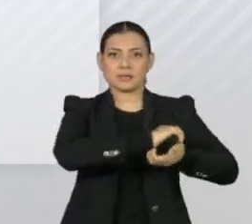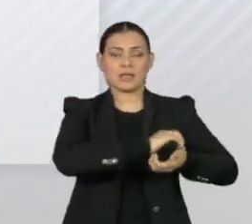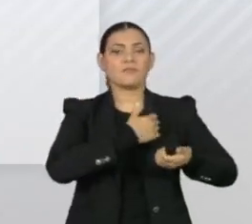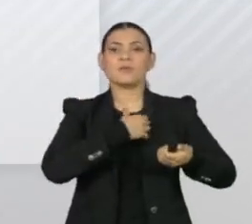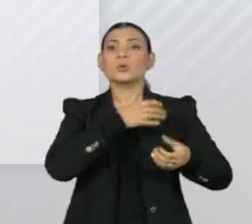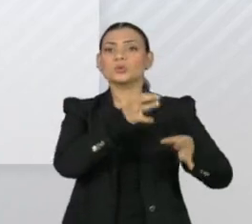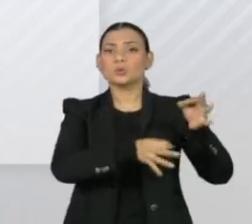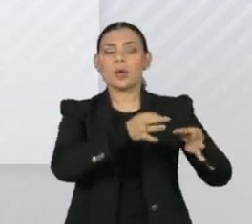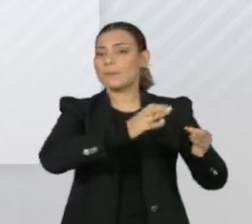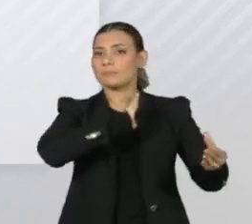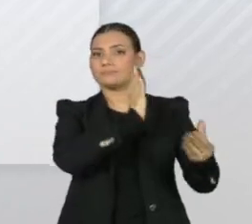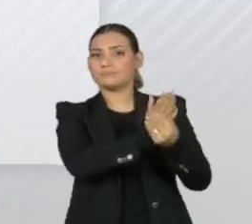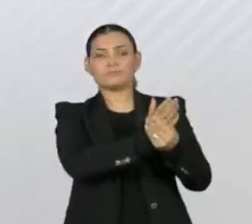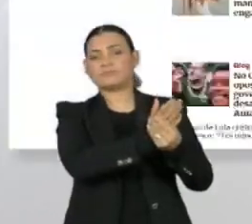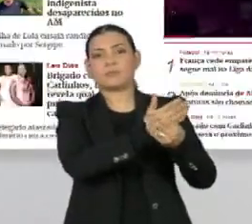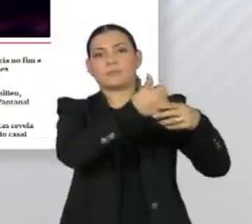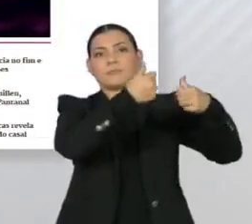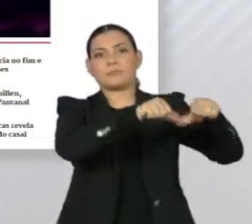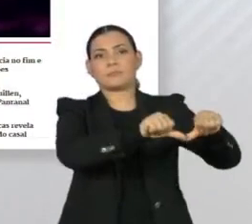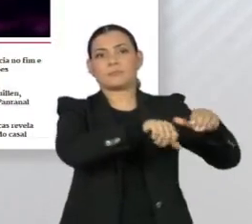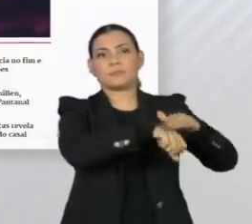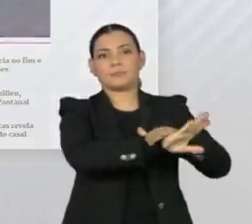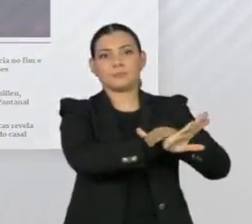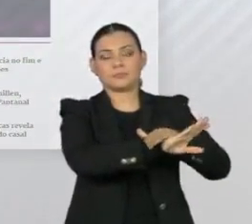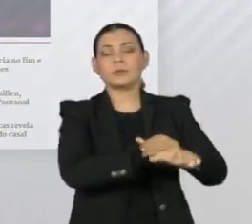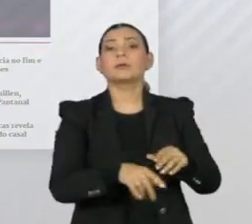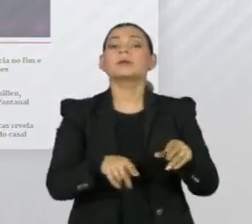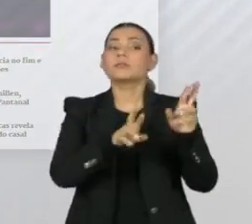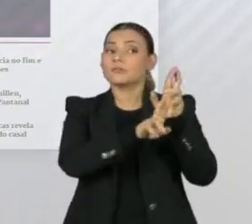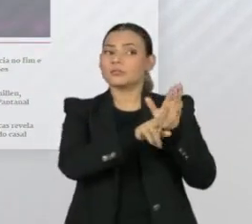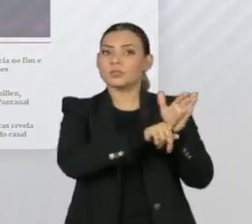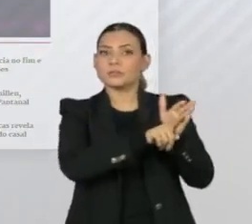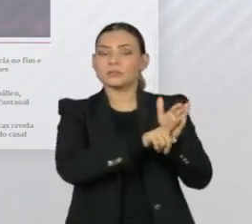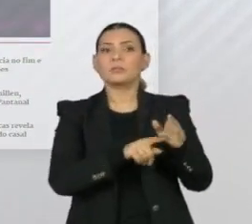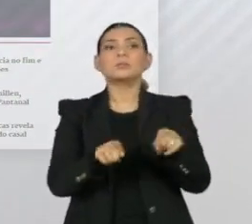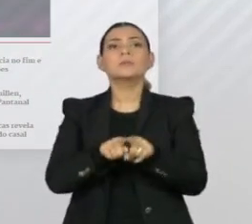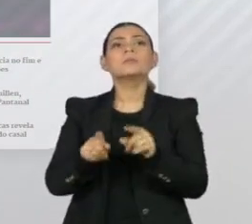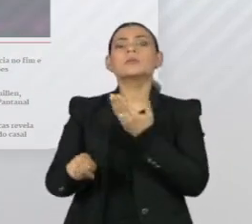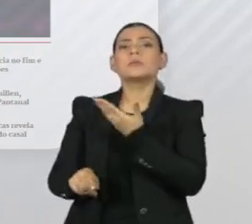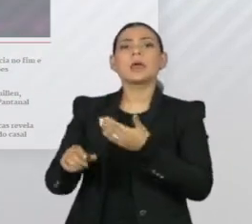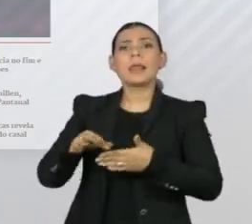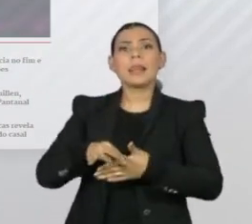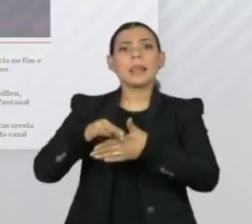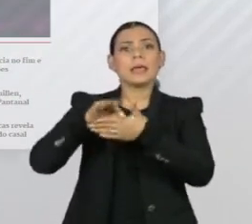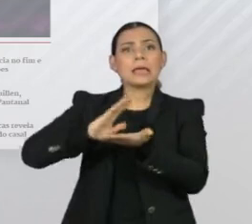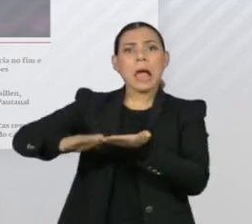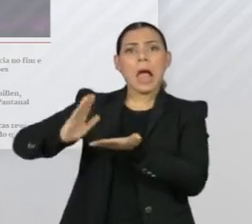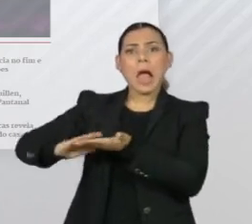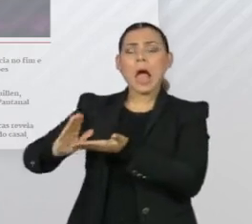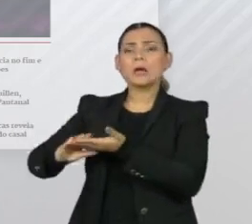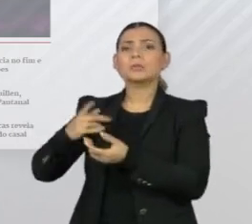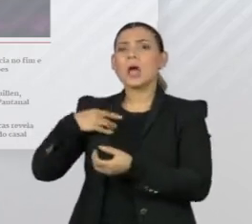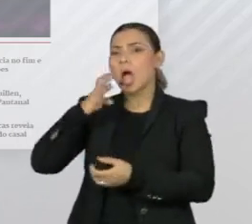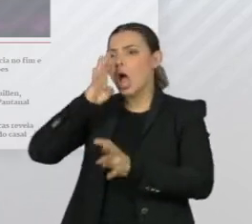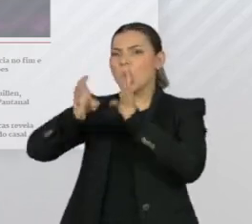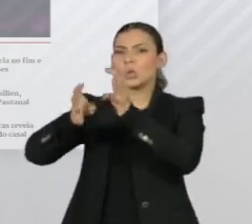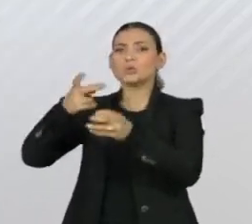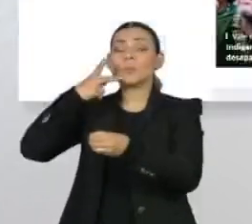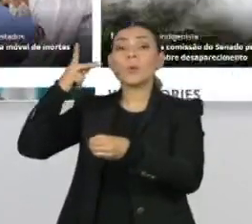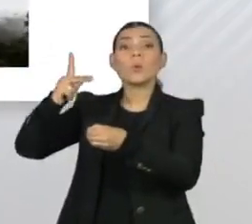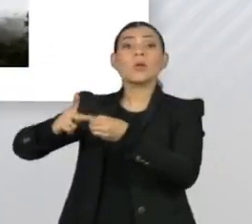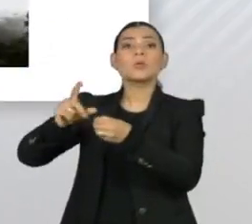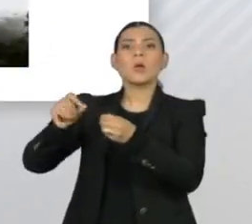julgamento de deputado bolsonarista. O portal Metrópolis, líder de gastos, Dantas acusou procuradores de enriquecer com